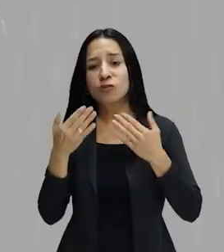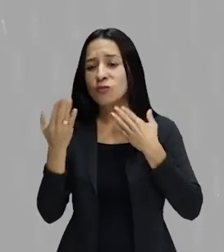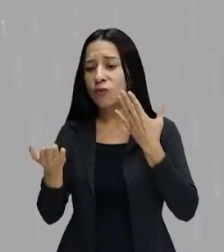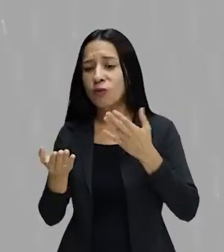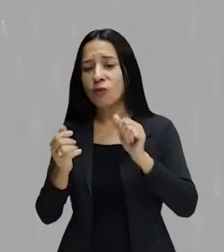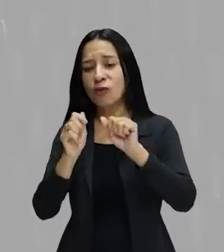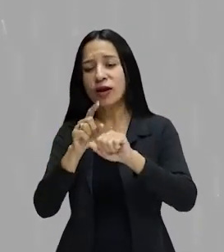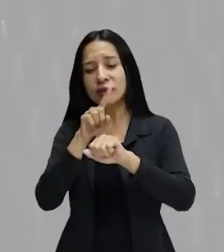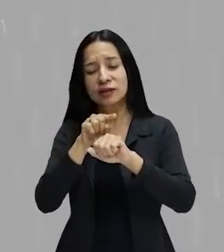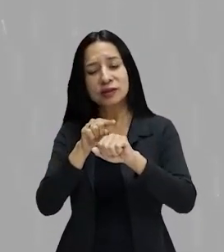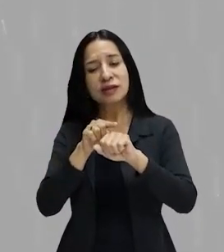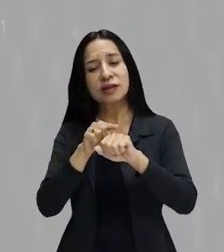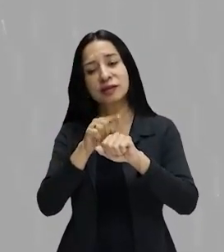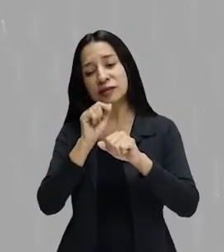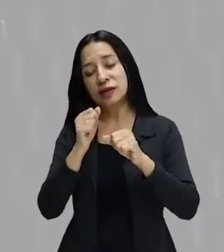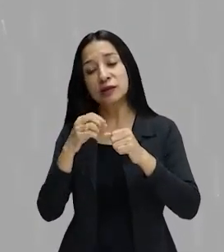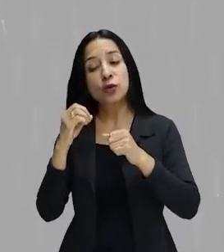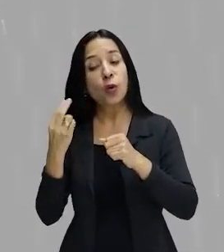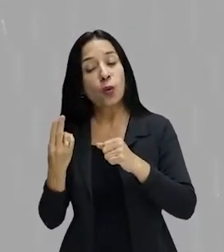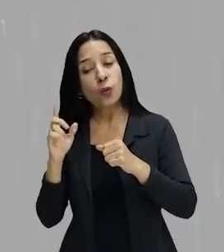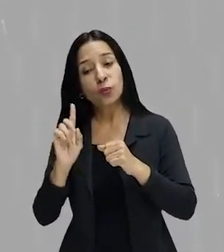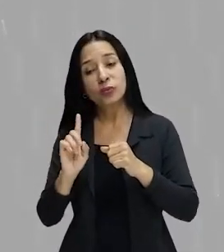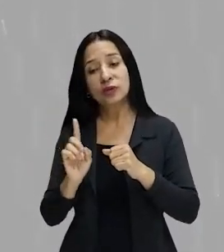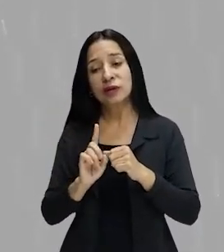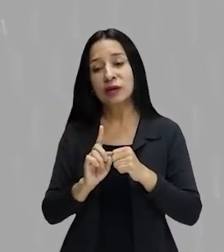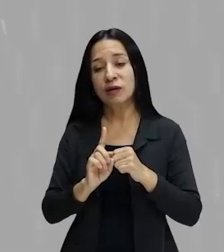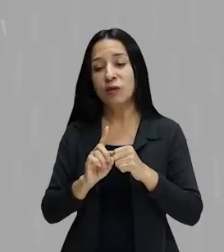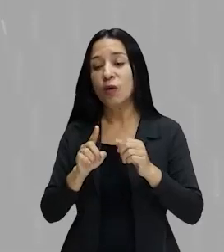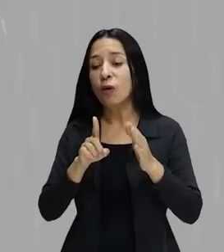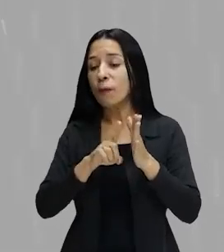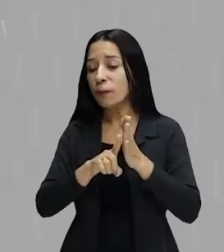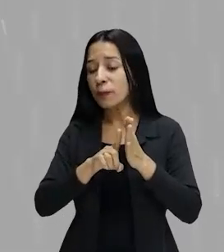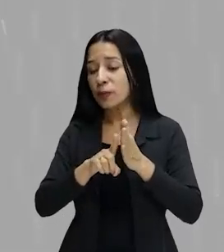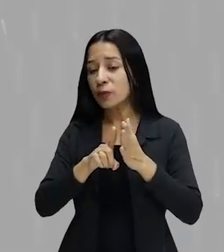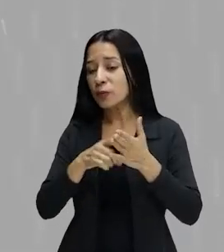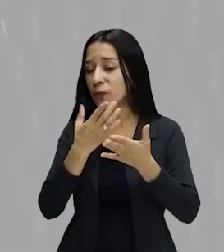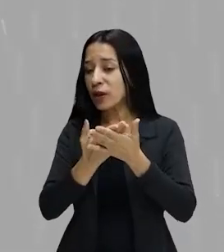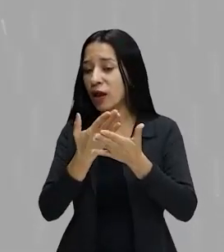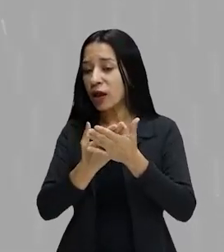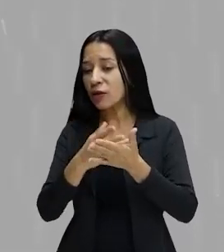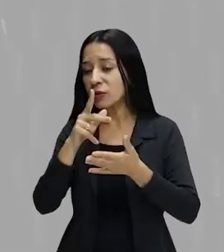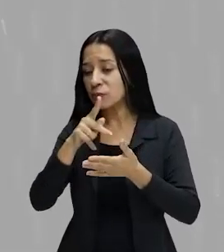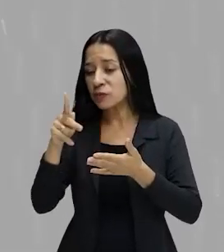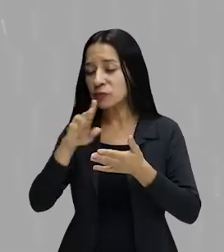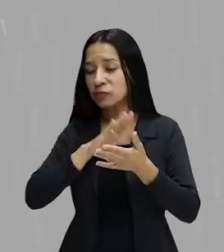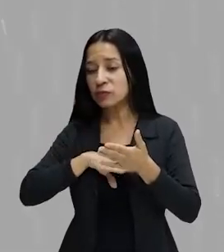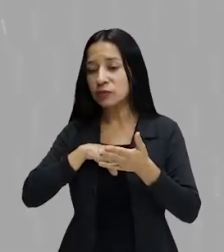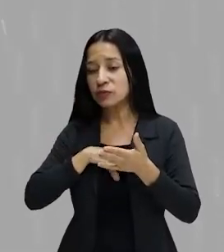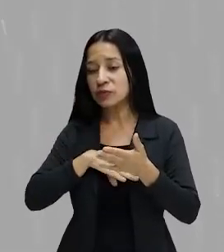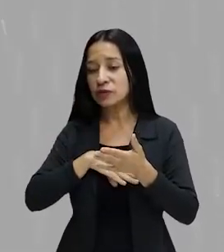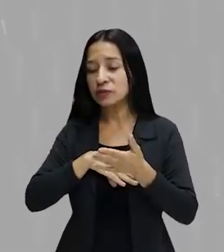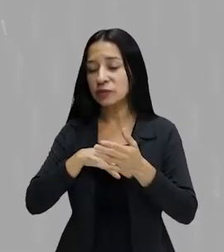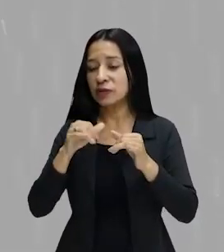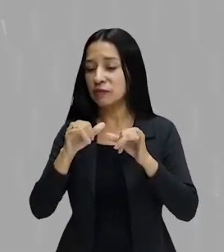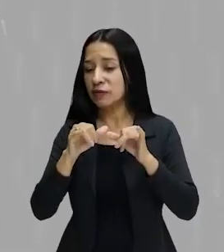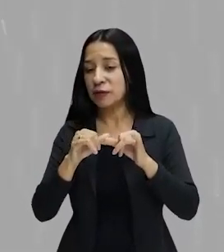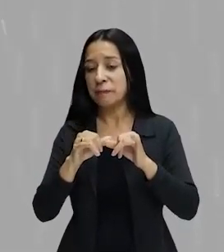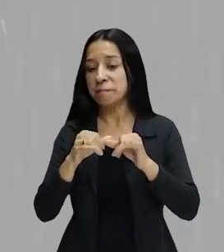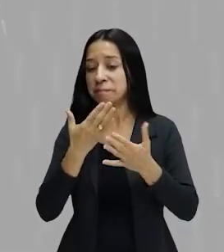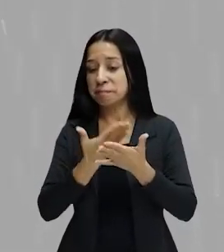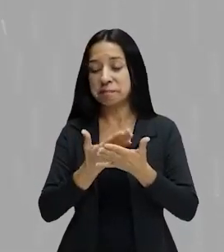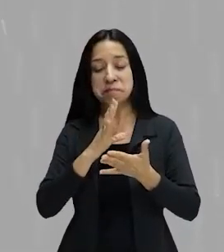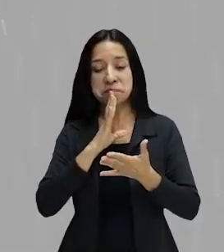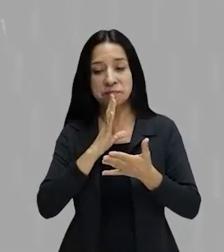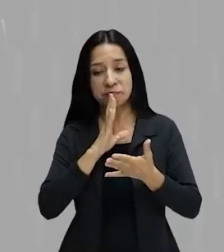busca na gramática. Dá uma busca na aula da CACAU. E aí você vai ficar bem antenado com este assunto. Então,